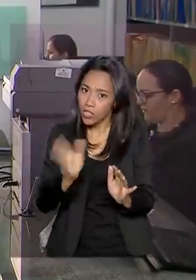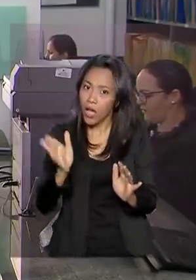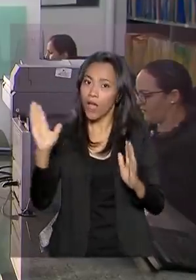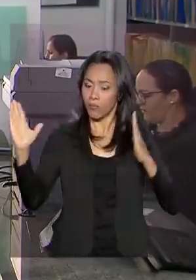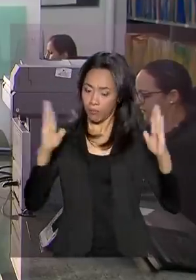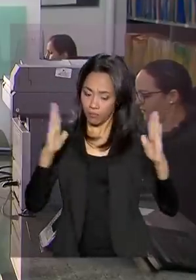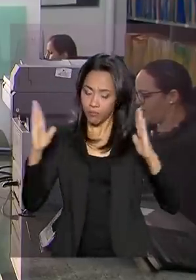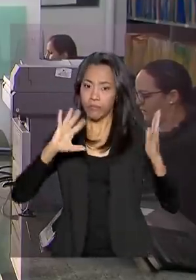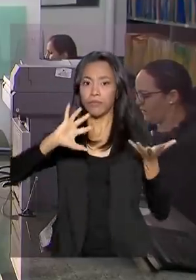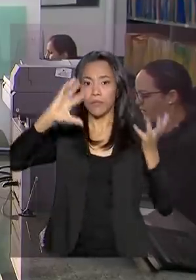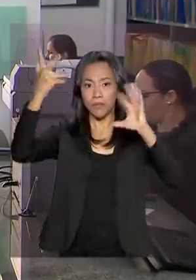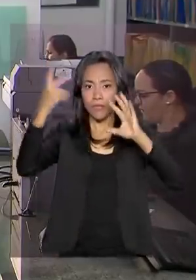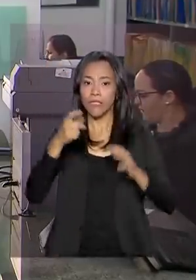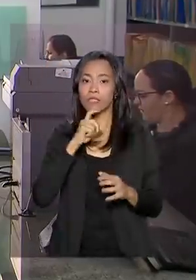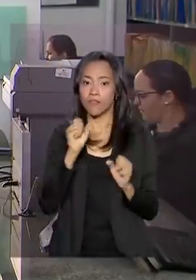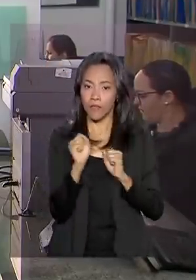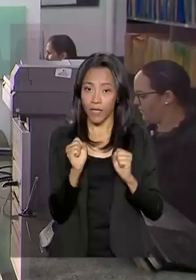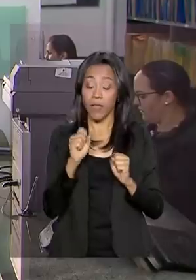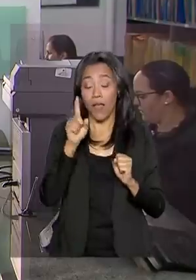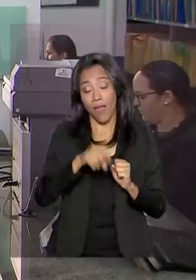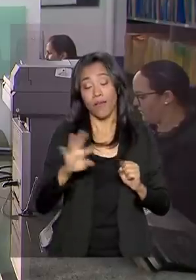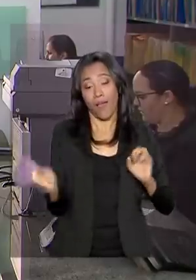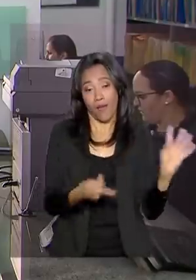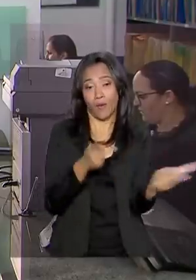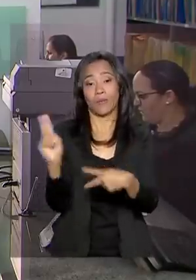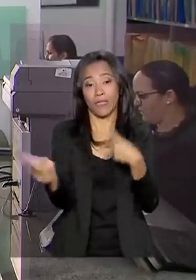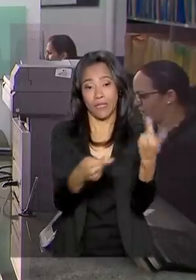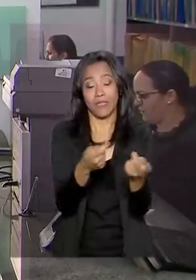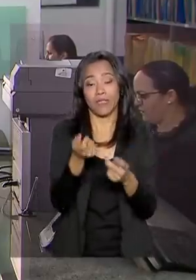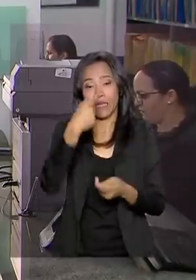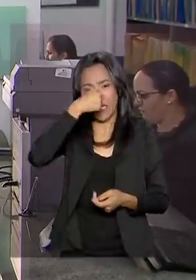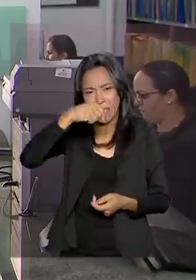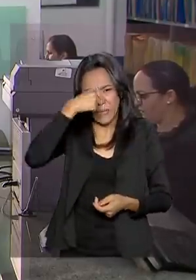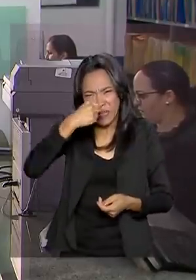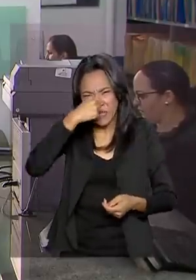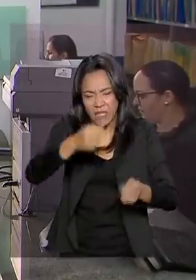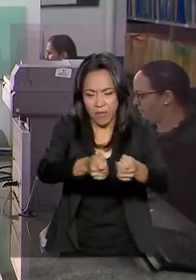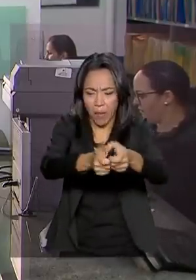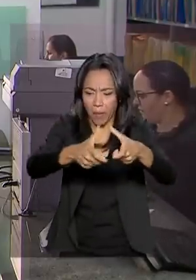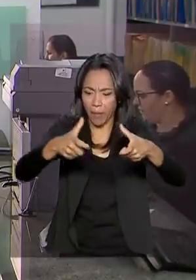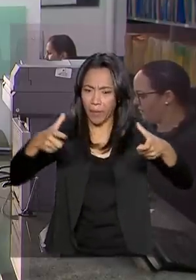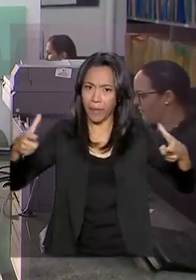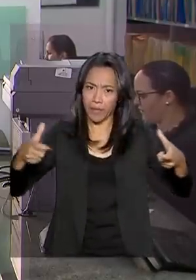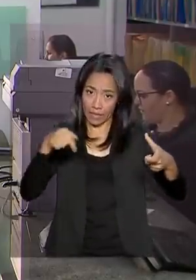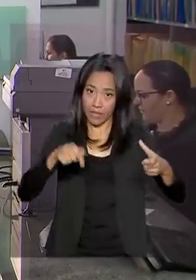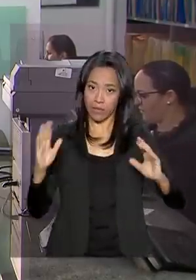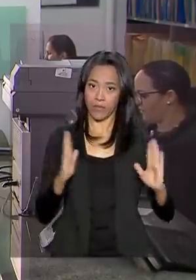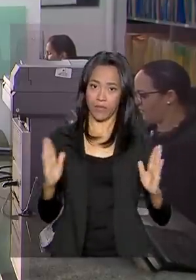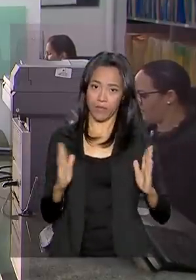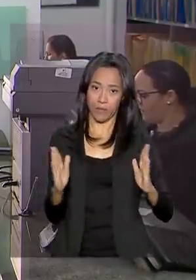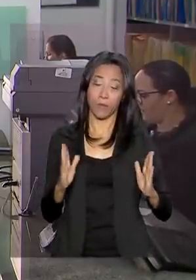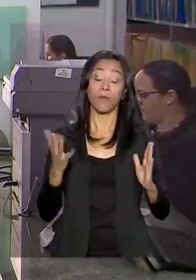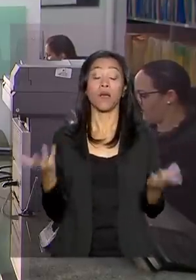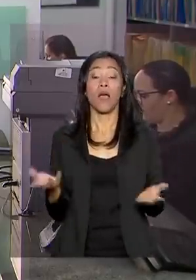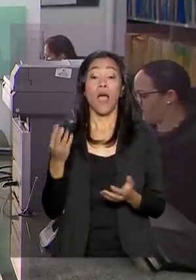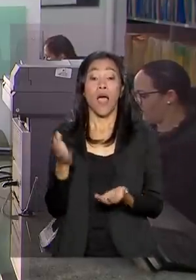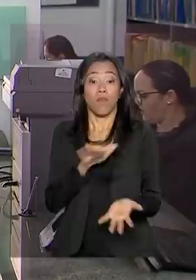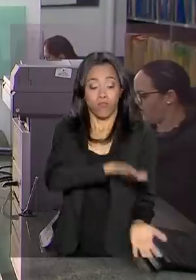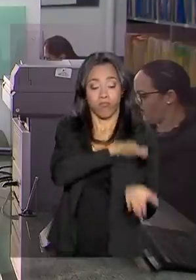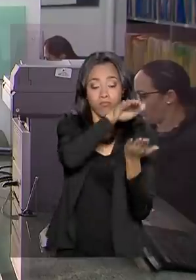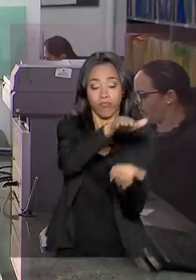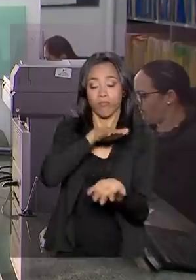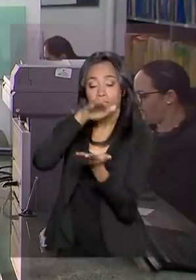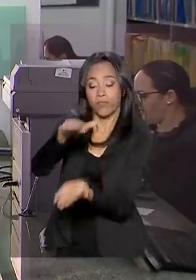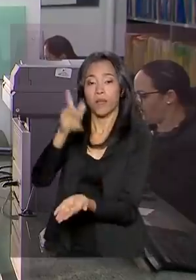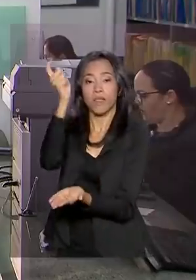os casos da gripe costumam aumentar. As vacinas que foram disponibilizadas nos postos de saúde pelo